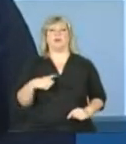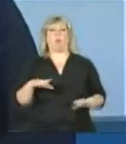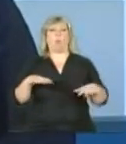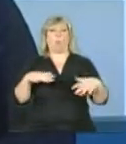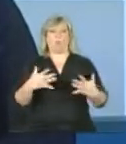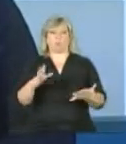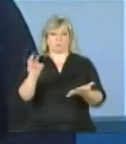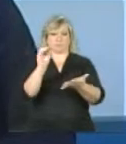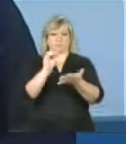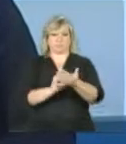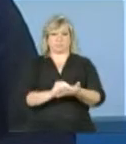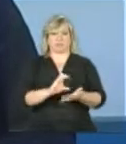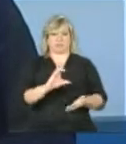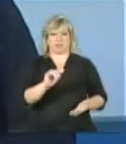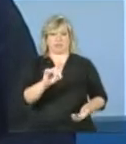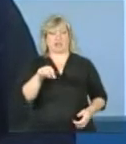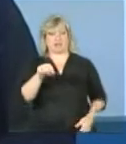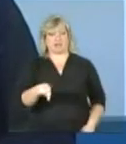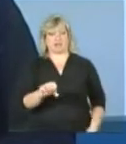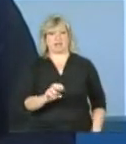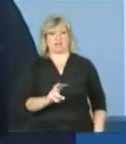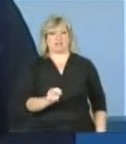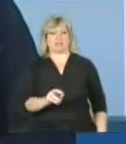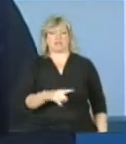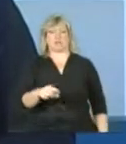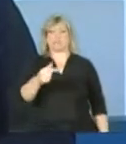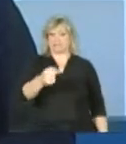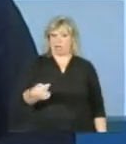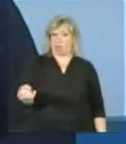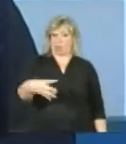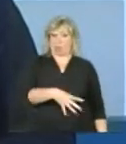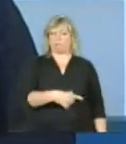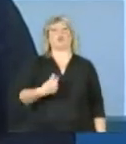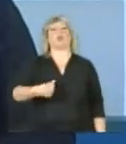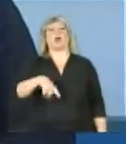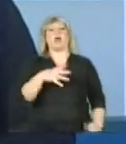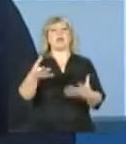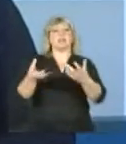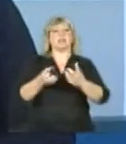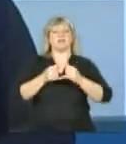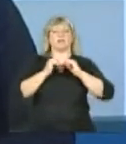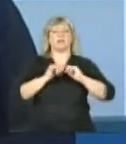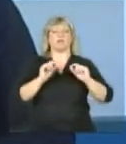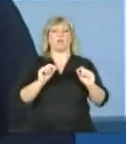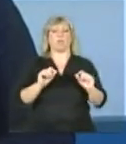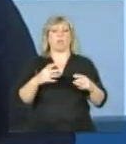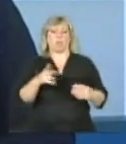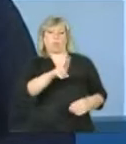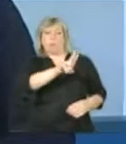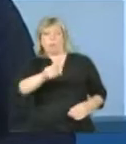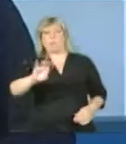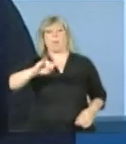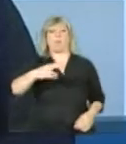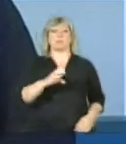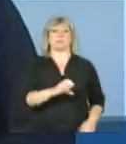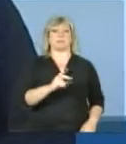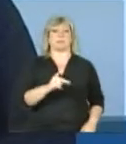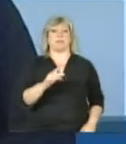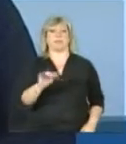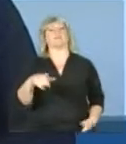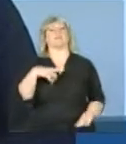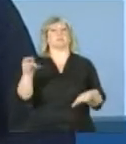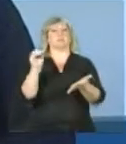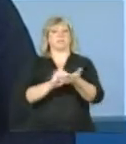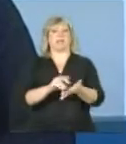os cadastros novos na versão 7, recebemos um alerta de que o nome ou o CPF de responsáveis constam na